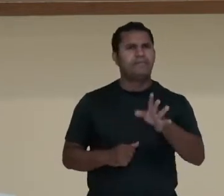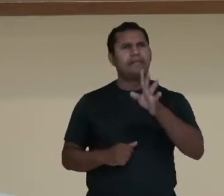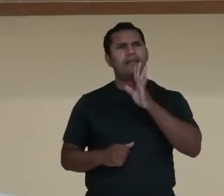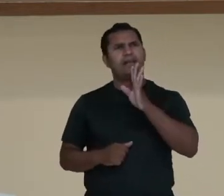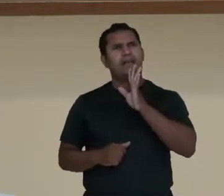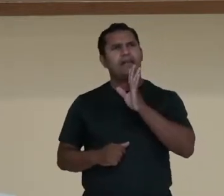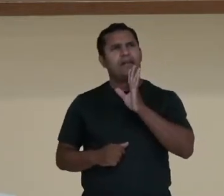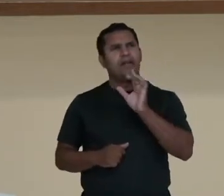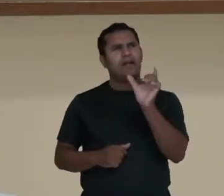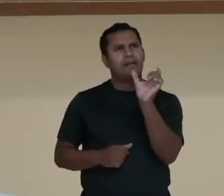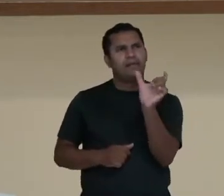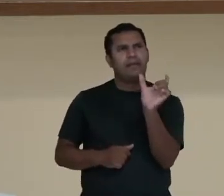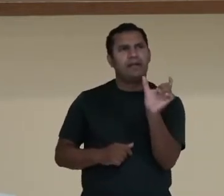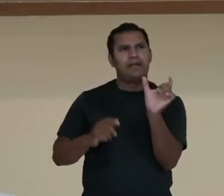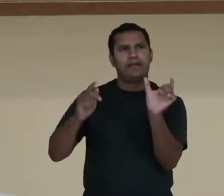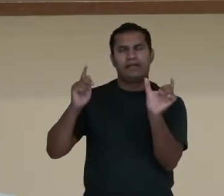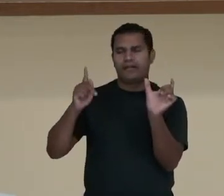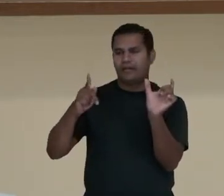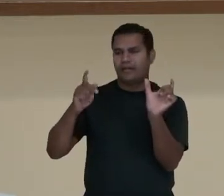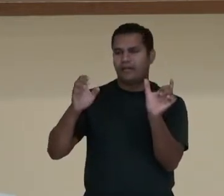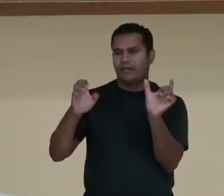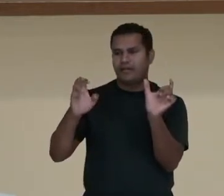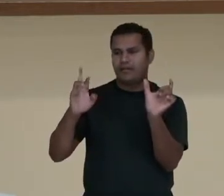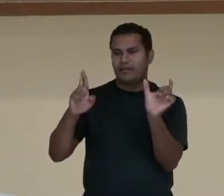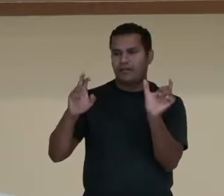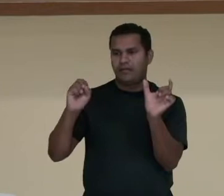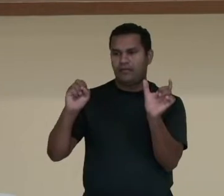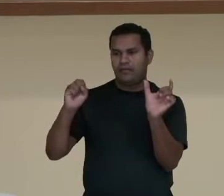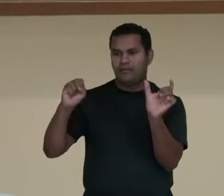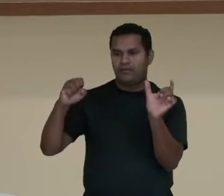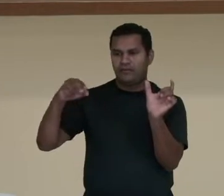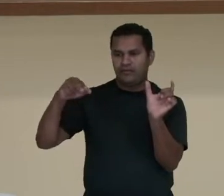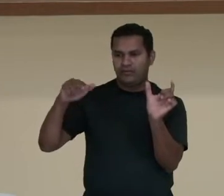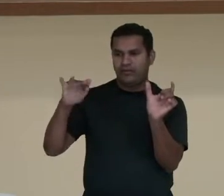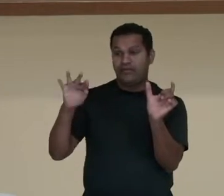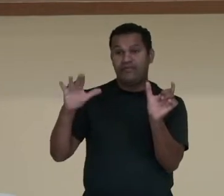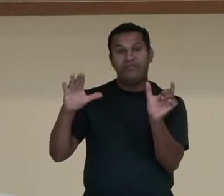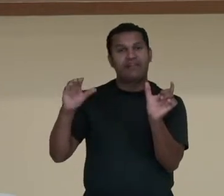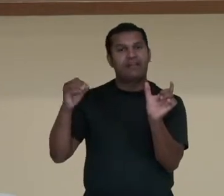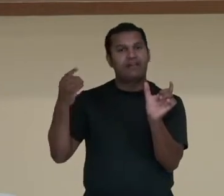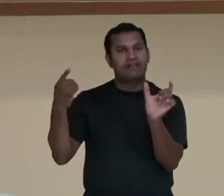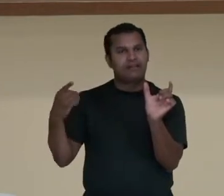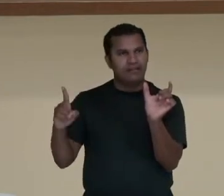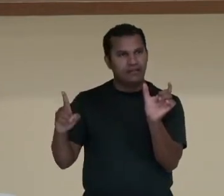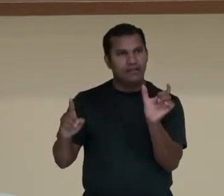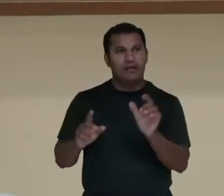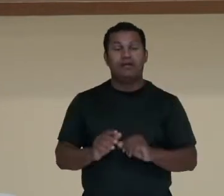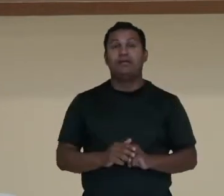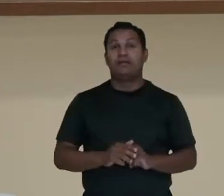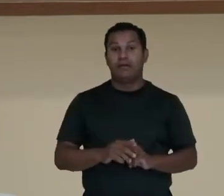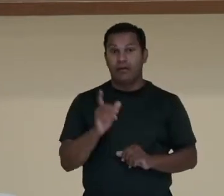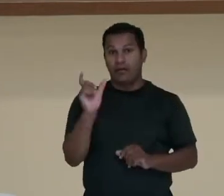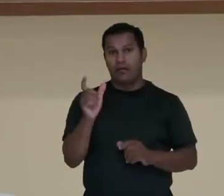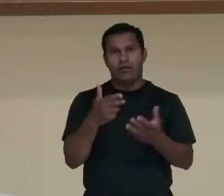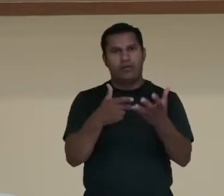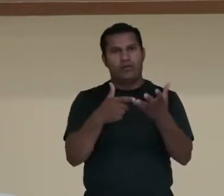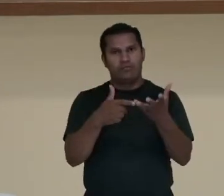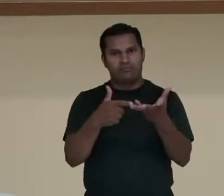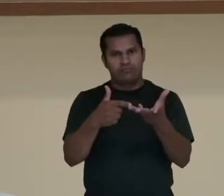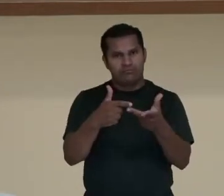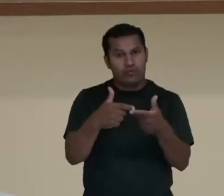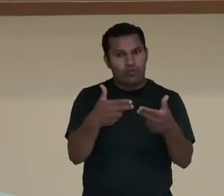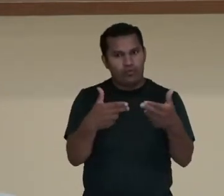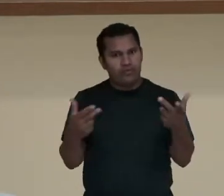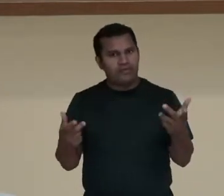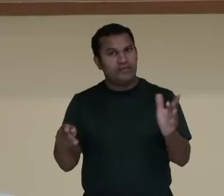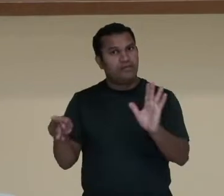personificação? Personificação é quando eu atribuo uma característica humana a um ser não humano. Como, por exemplo, eu